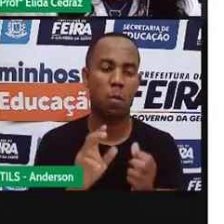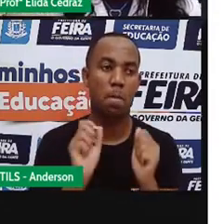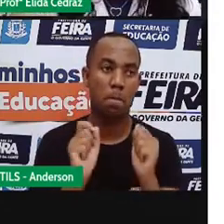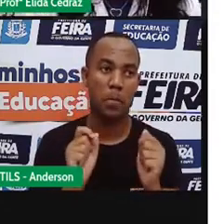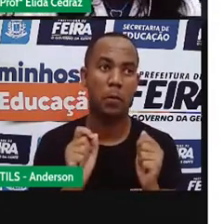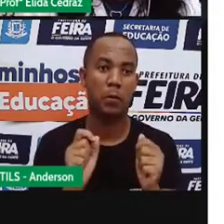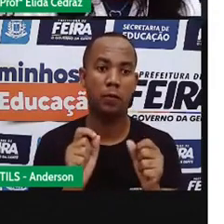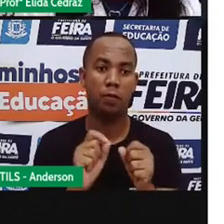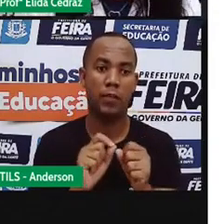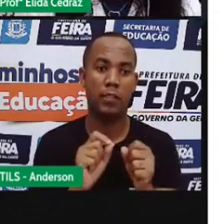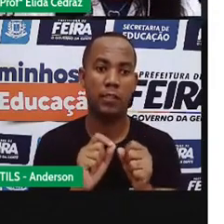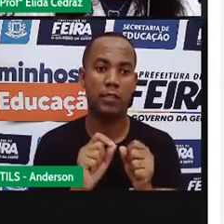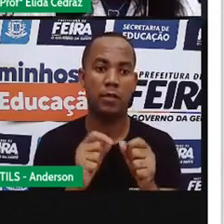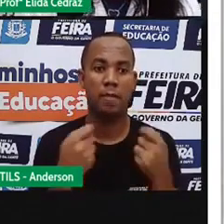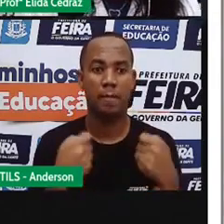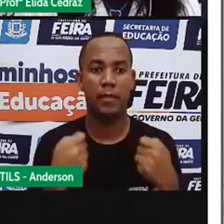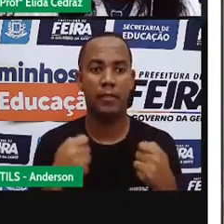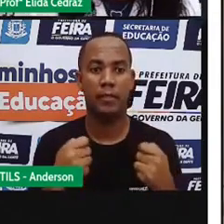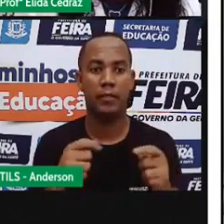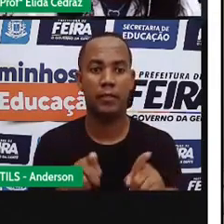produzido precisa.